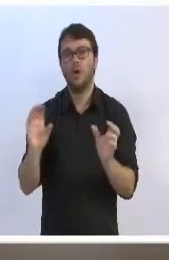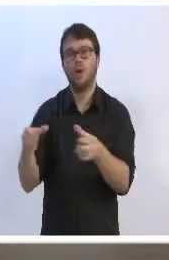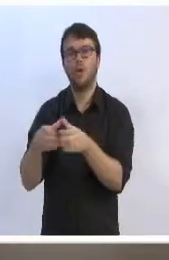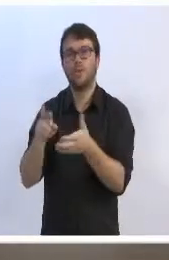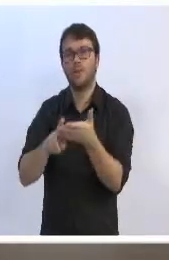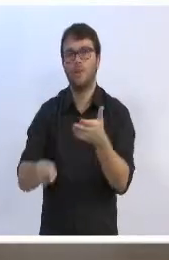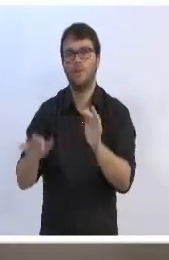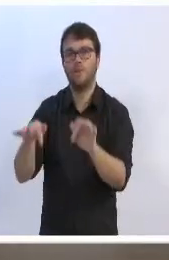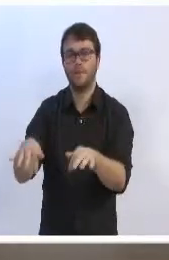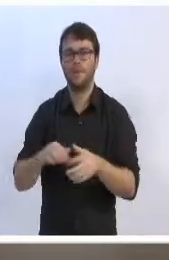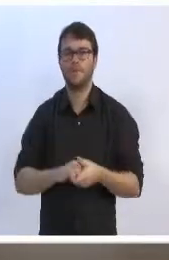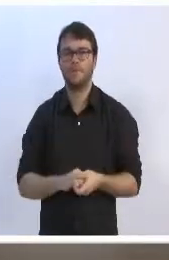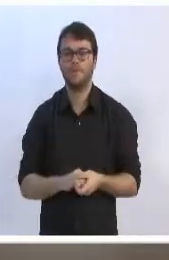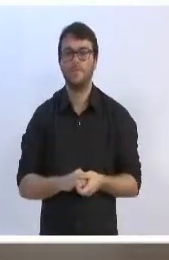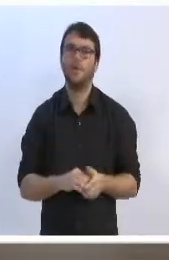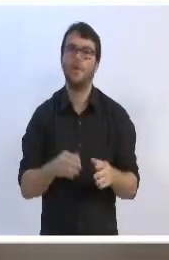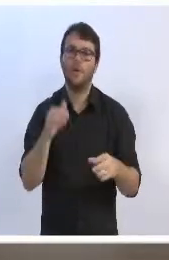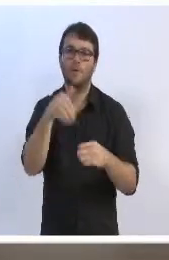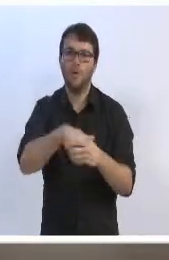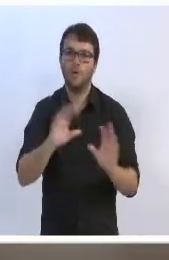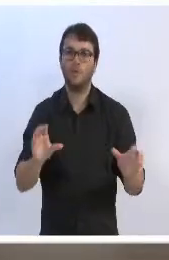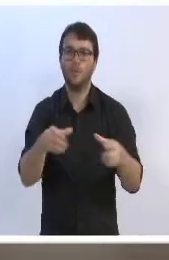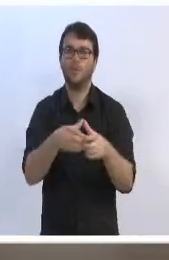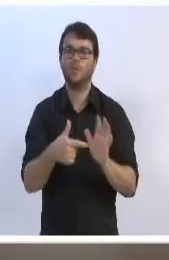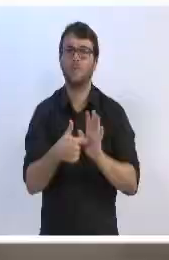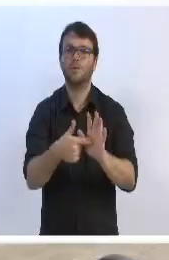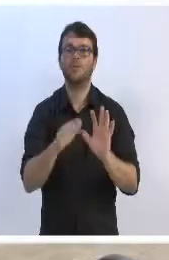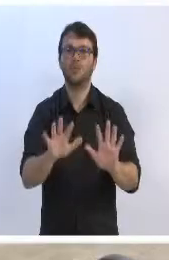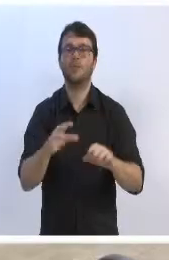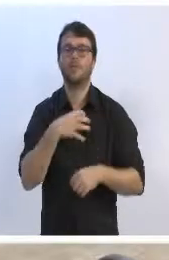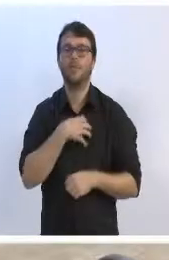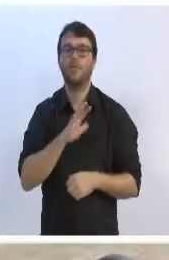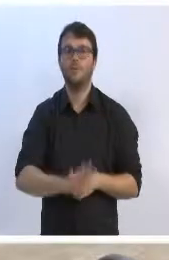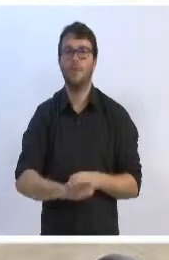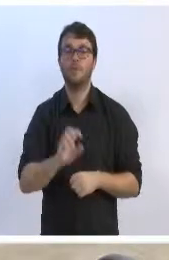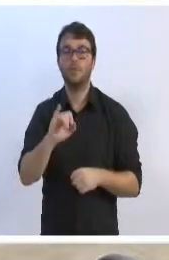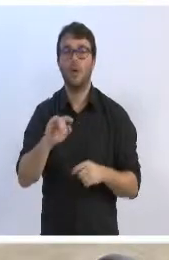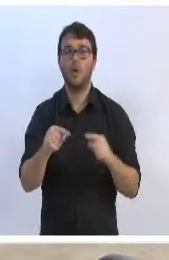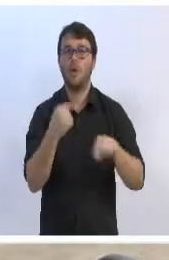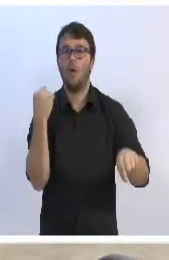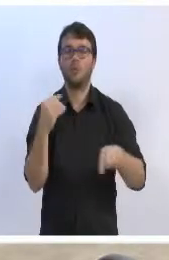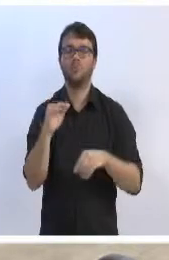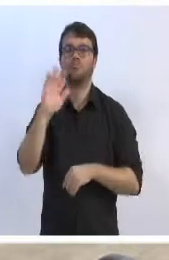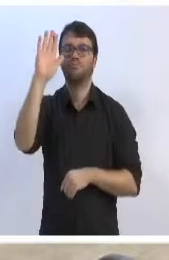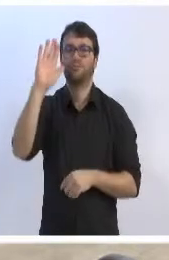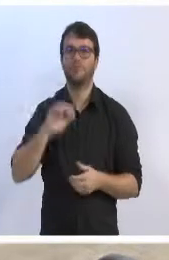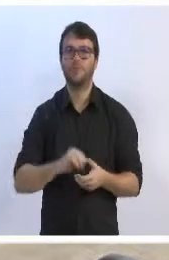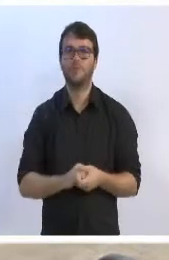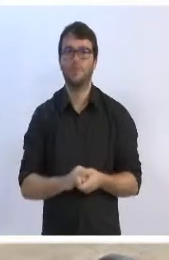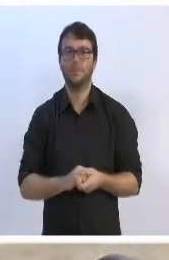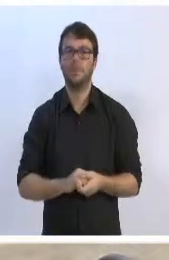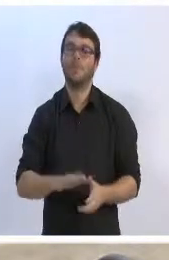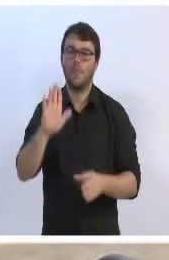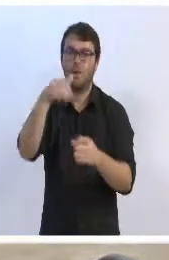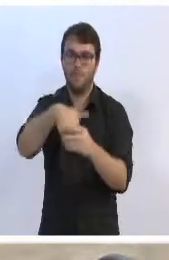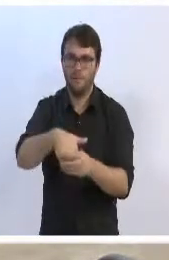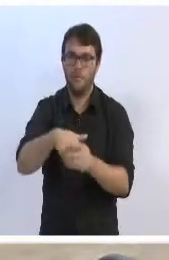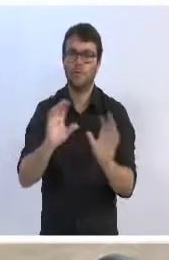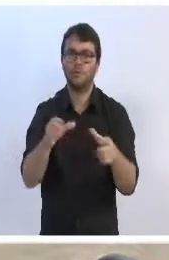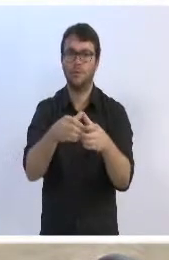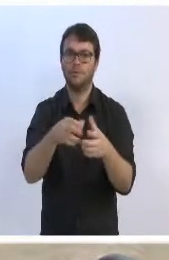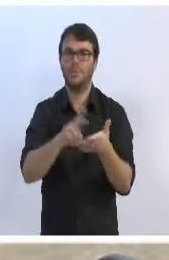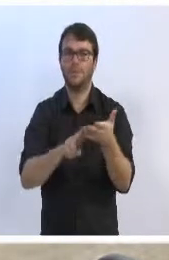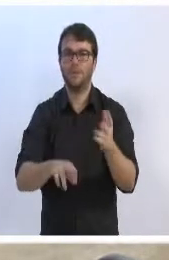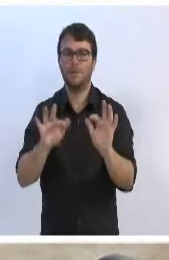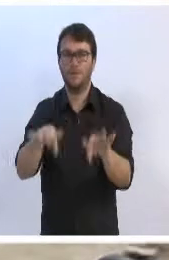redação final. Então, em votação englobada, os favoráveis permaneçam como estão, os contrários se manifestam. Em votação englobada, a